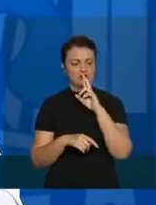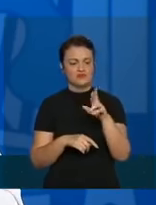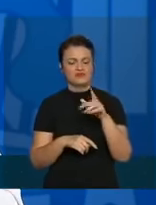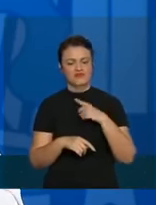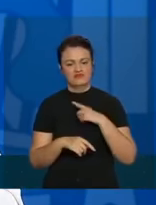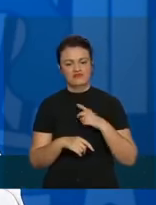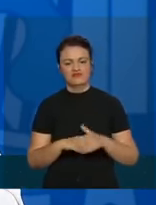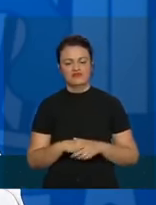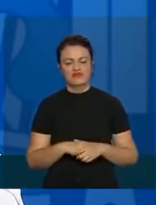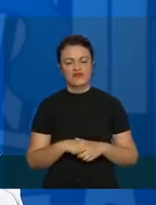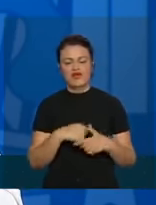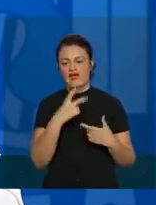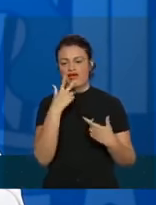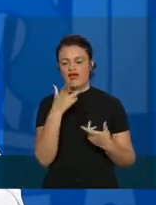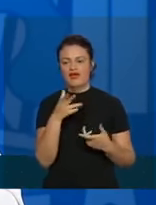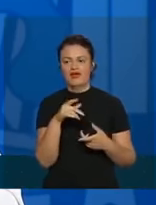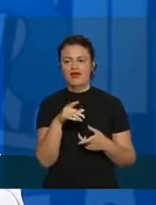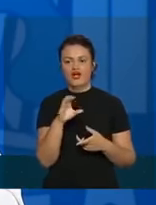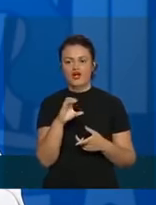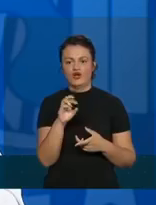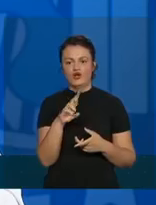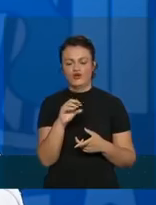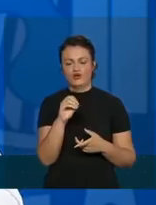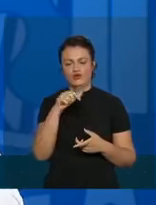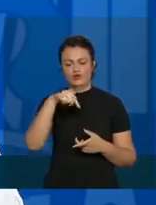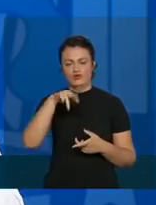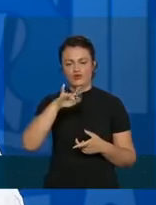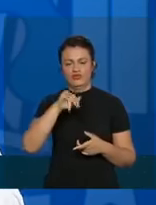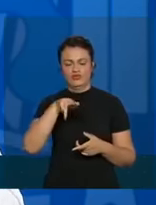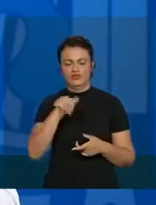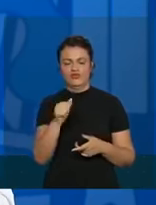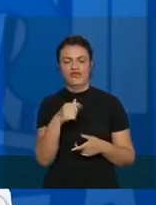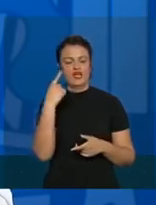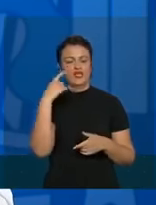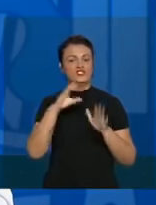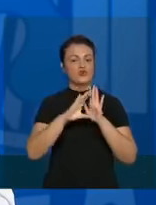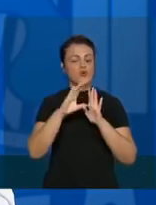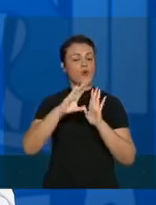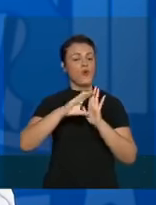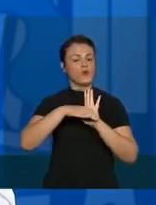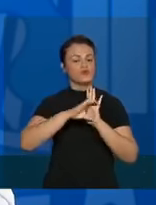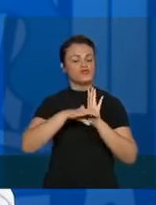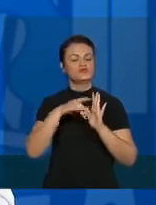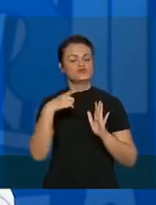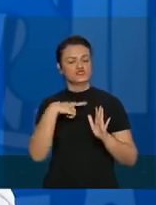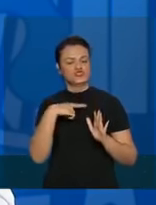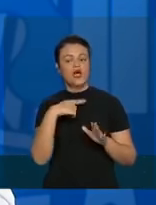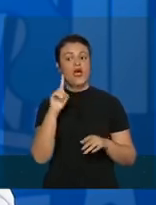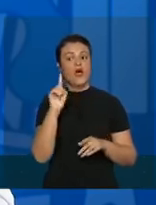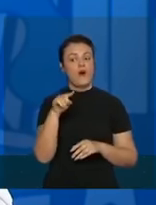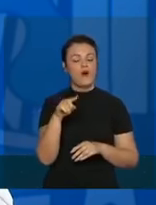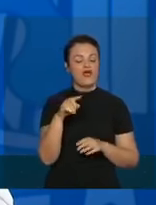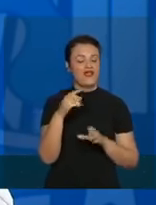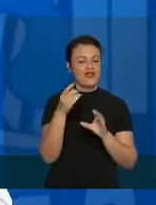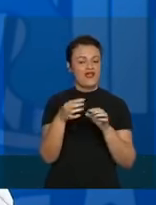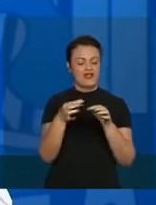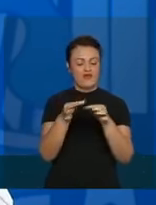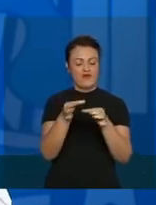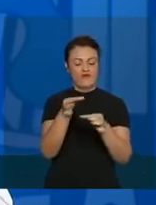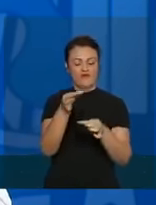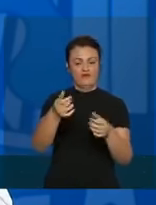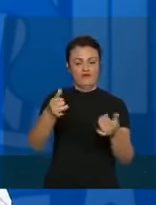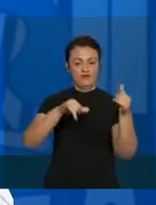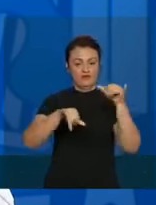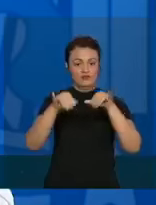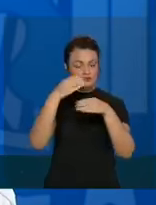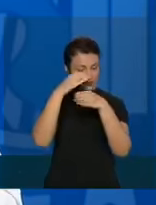É uma droga que iniciou com um conceito, olha, ela é in vitro, quer dizer, no laboratório